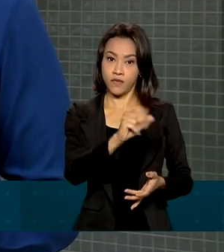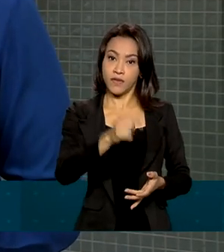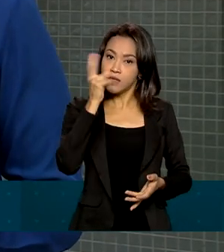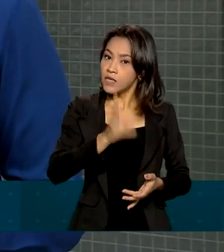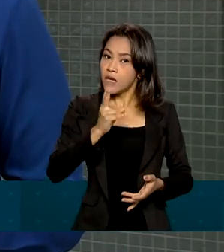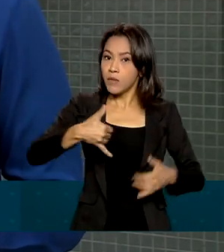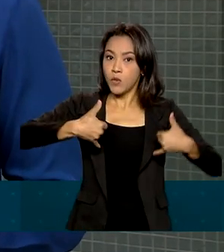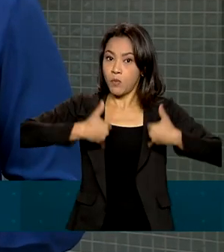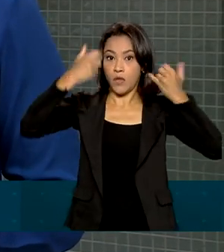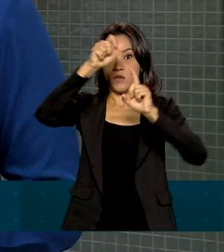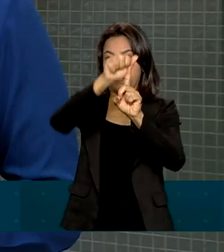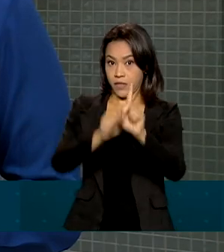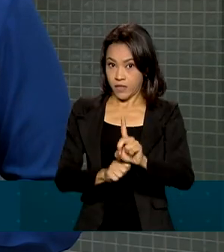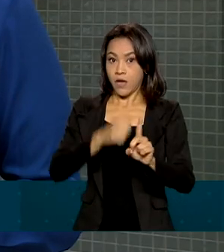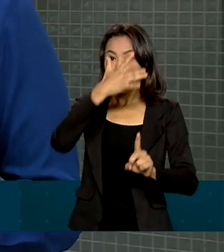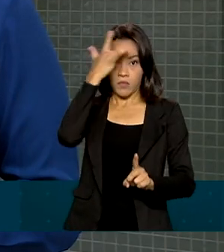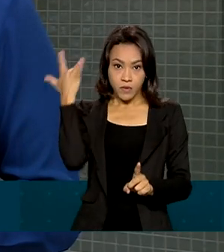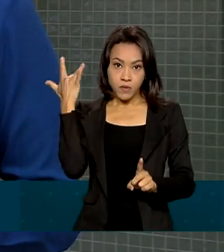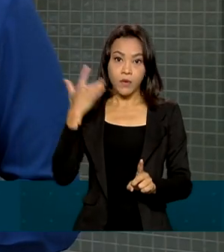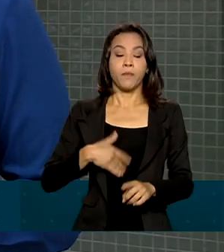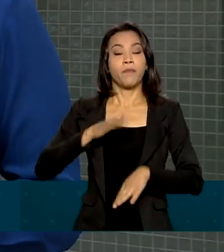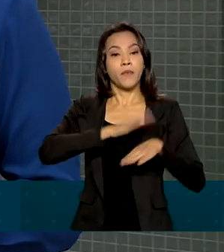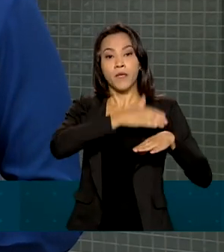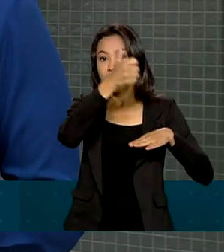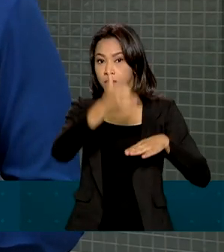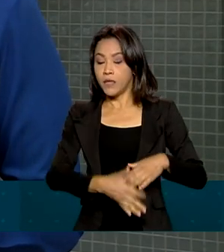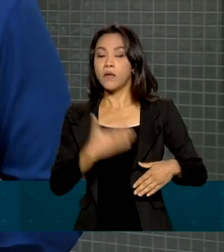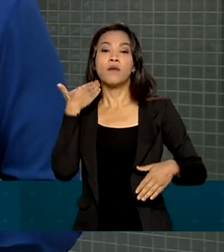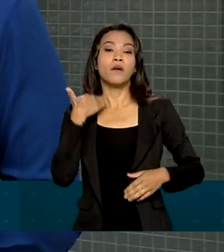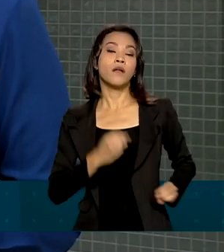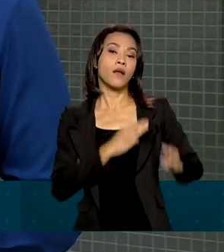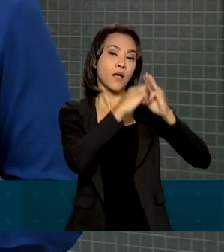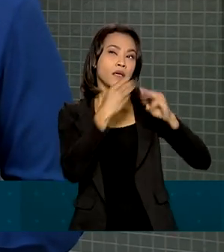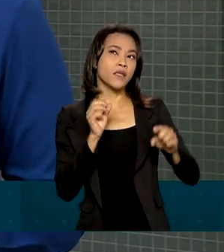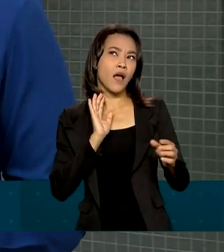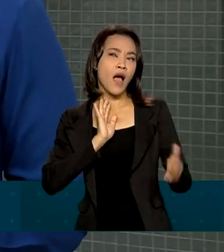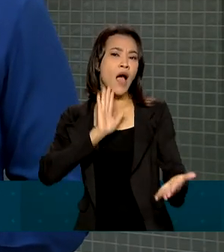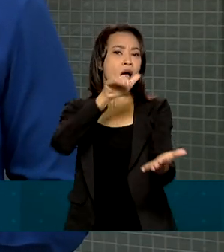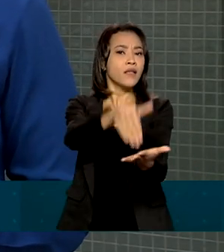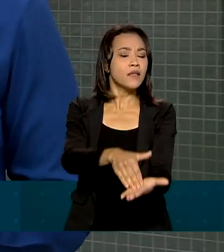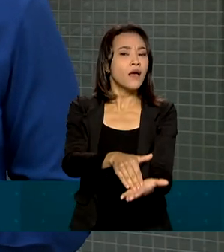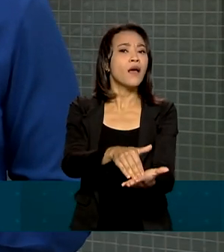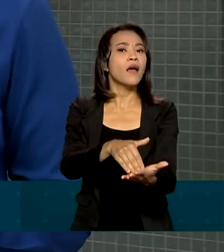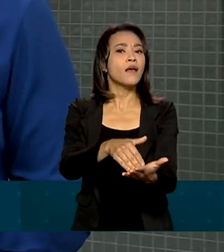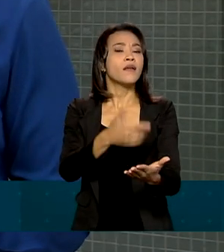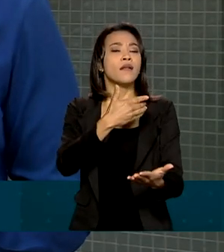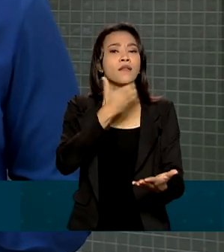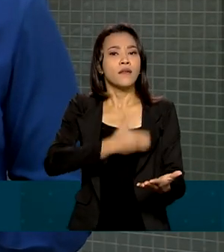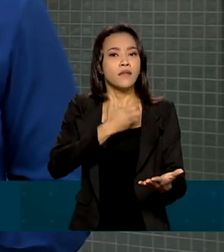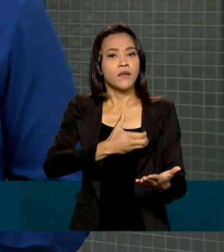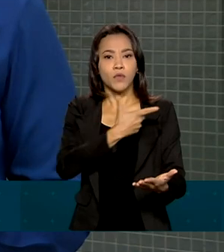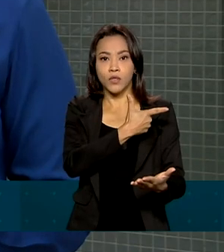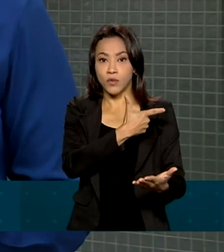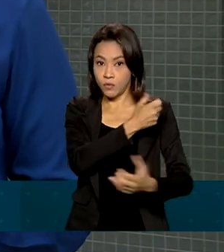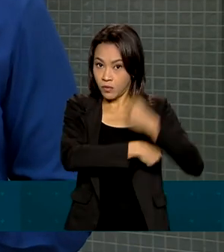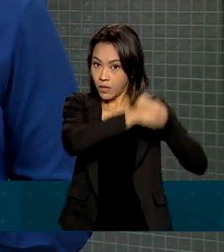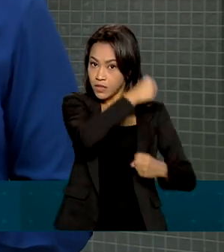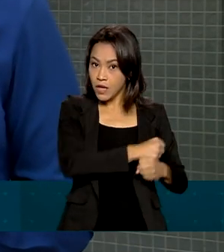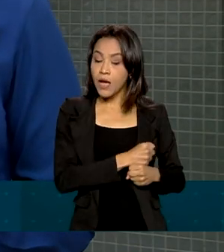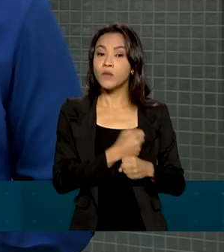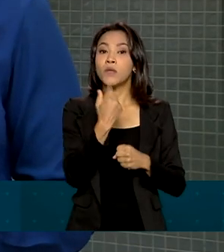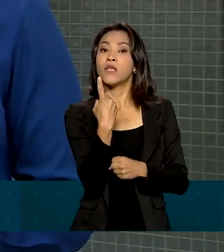trabalhador. Segundo a Caixa Econômica Federal, até dezembro de 2021, cerca de 18 milhões de